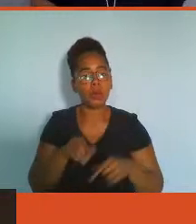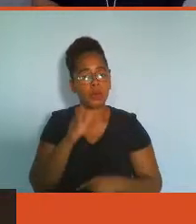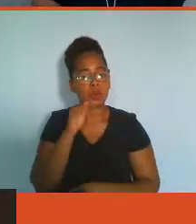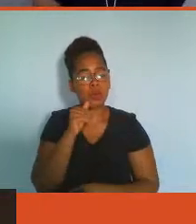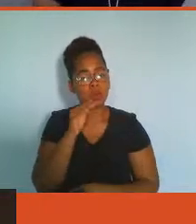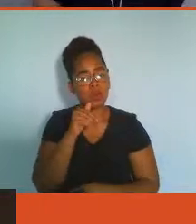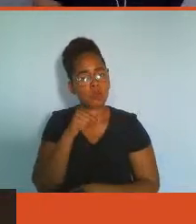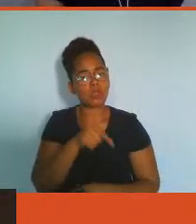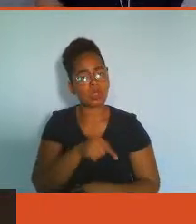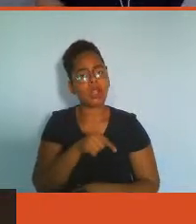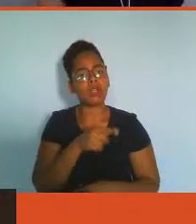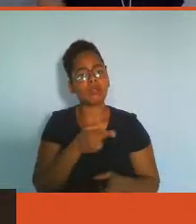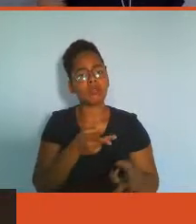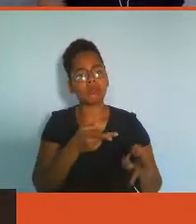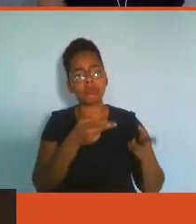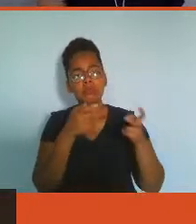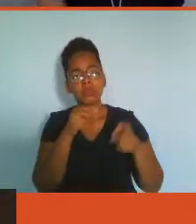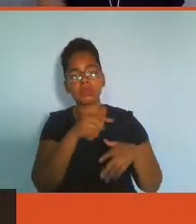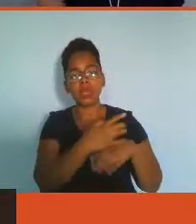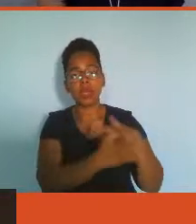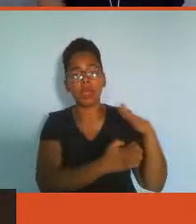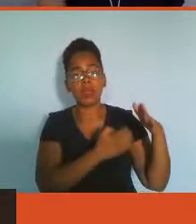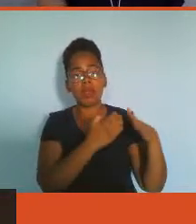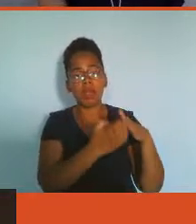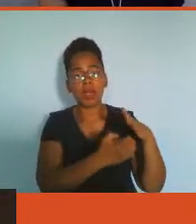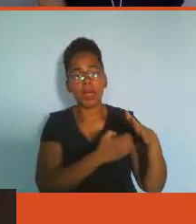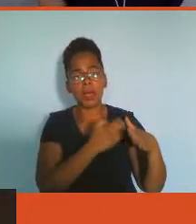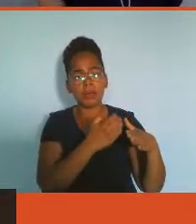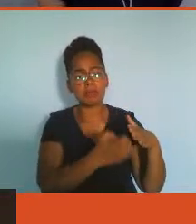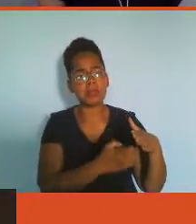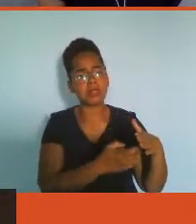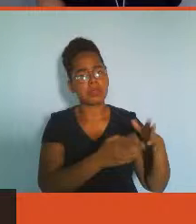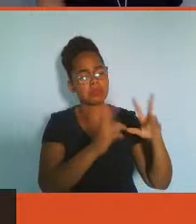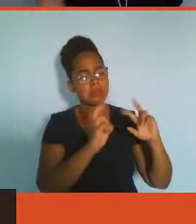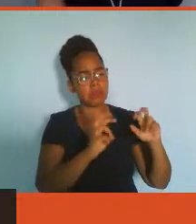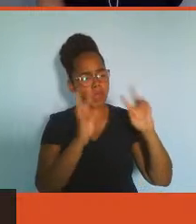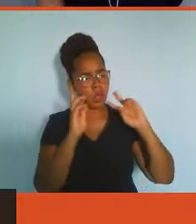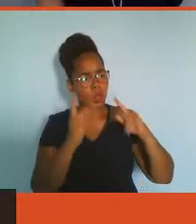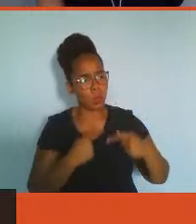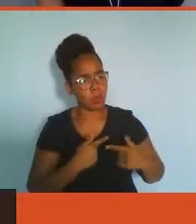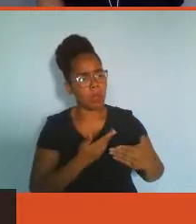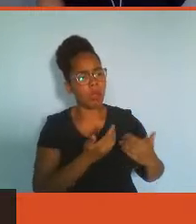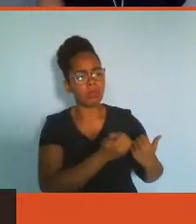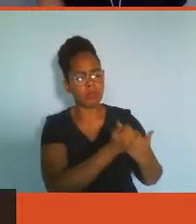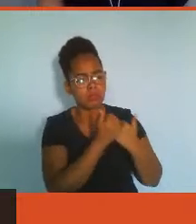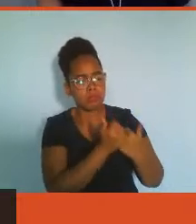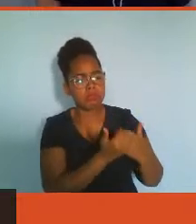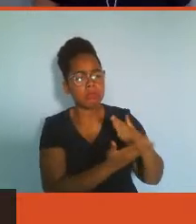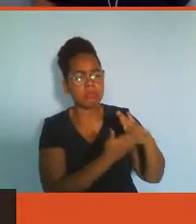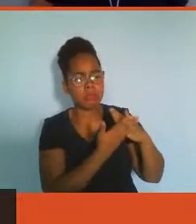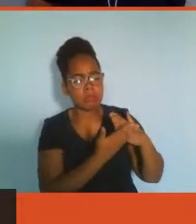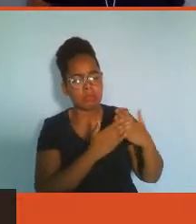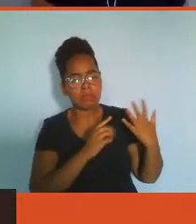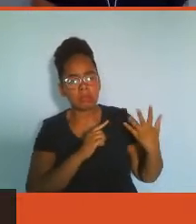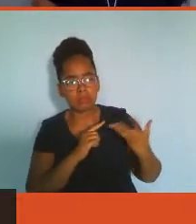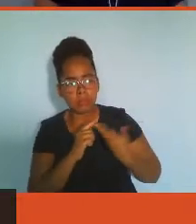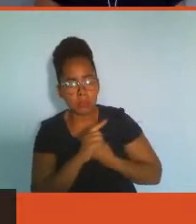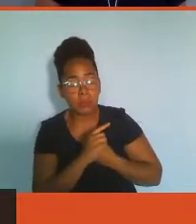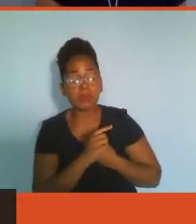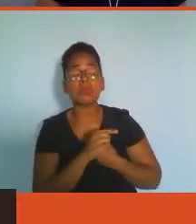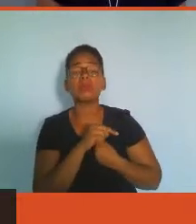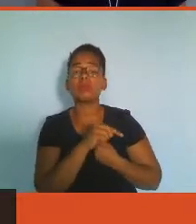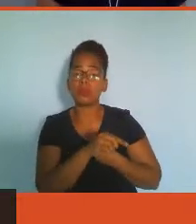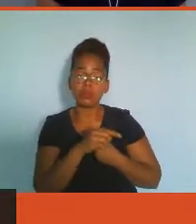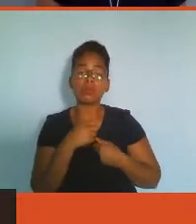interesse que a empresa tem como um ser humano que presta que faz parte dessa